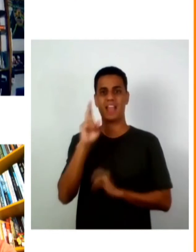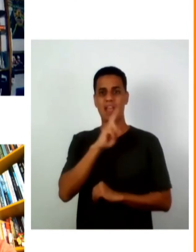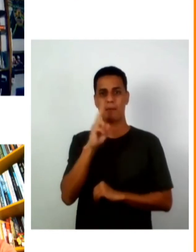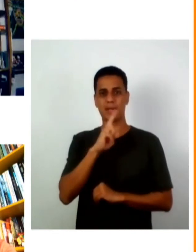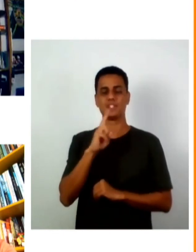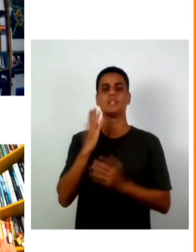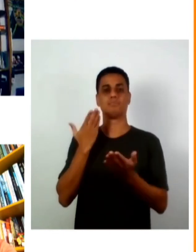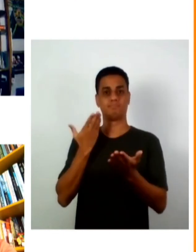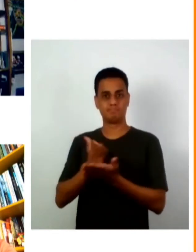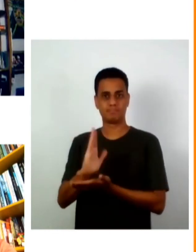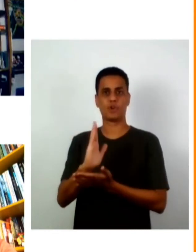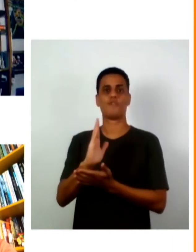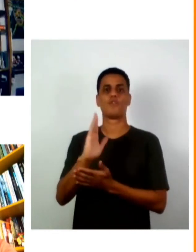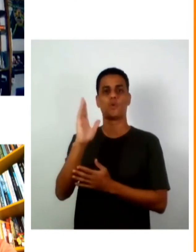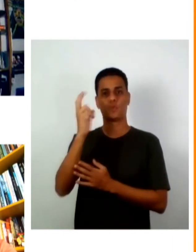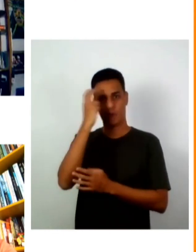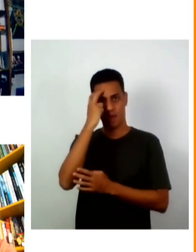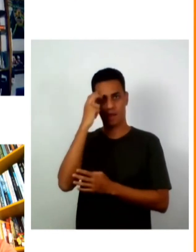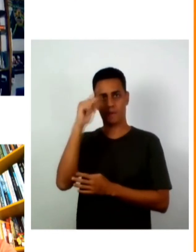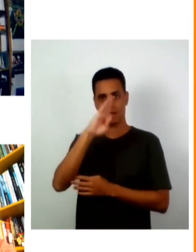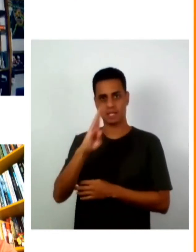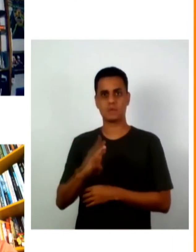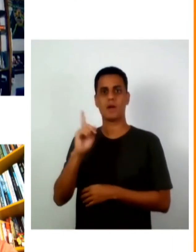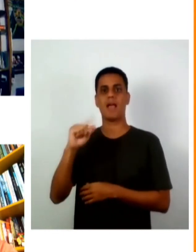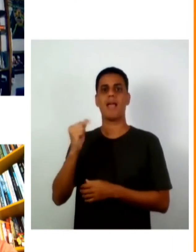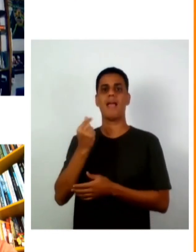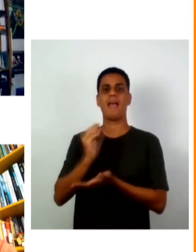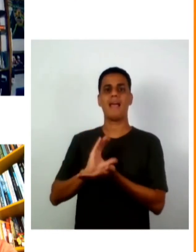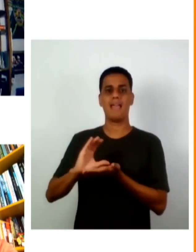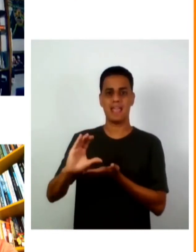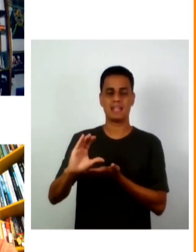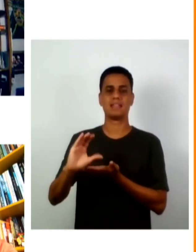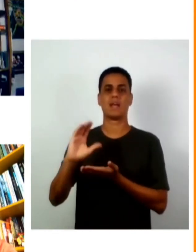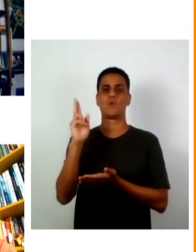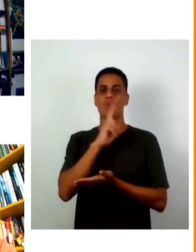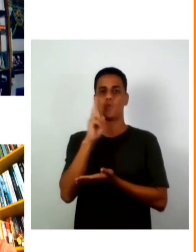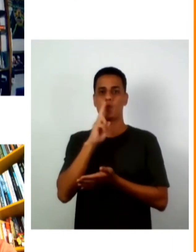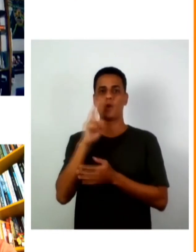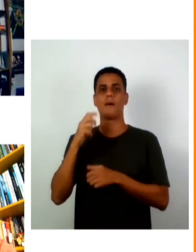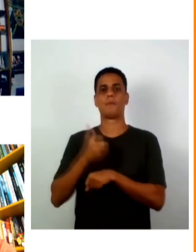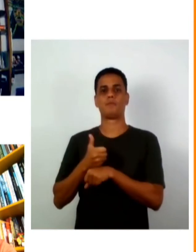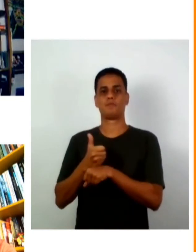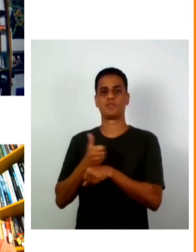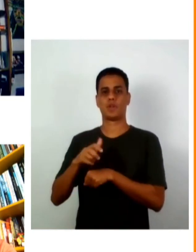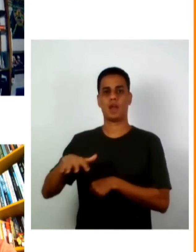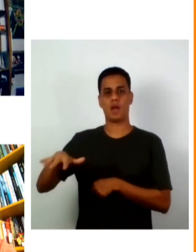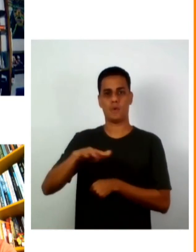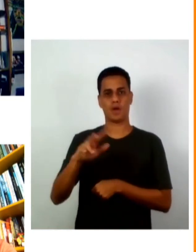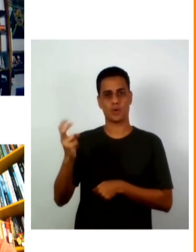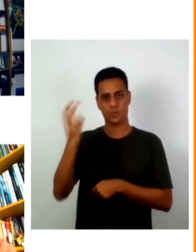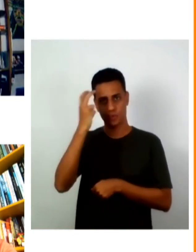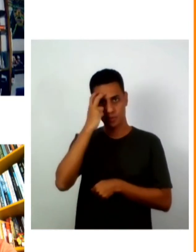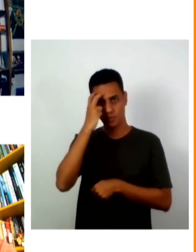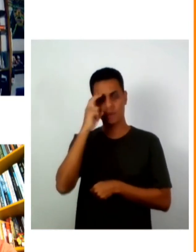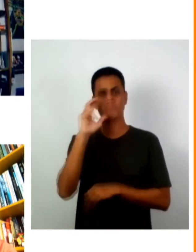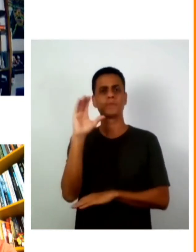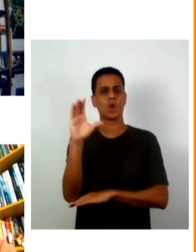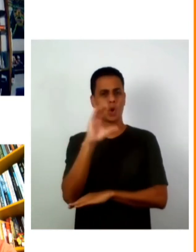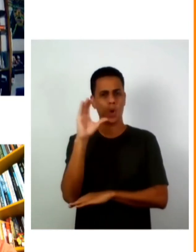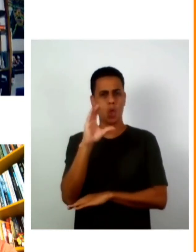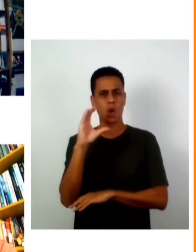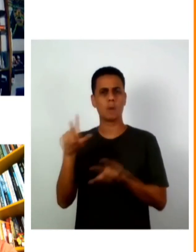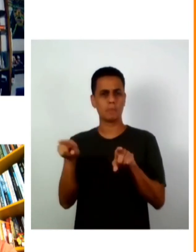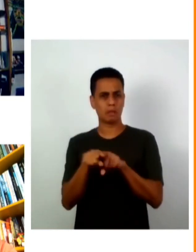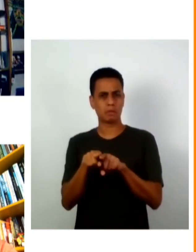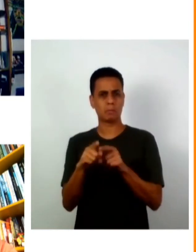Brasil trata de uma renda emergencial para profissionais da cultura na Colômbia também tem acontecido algo nesse